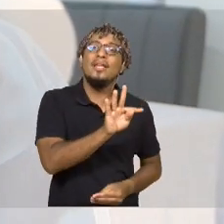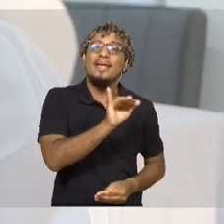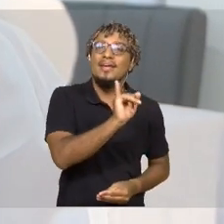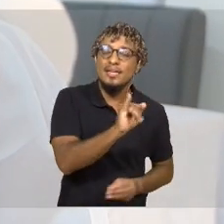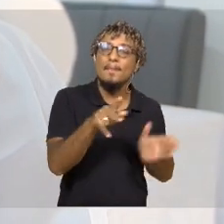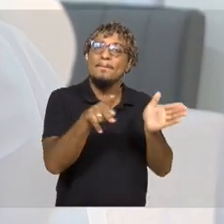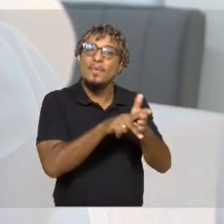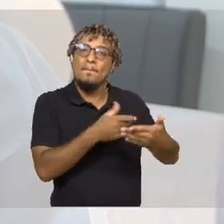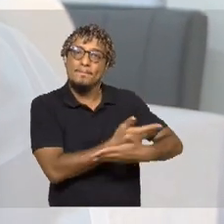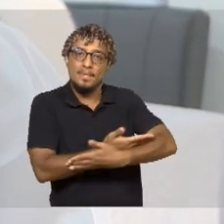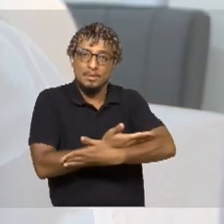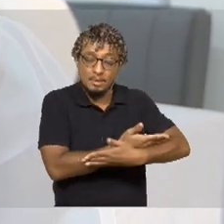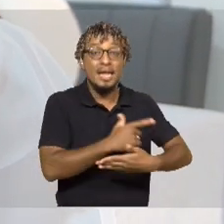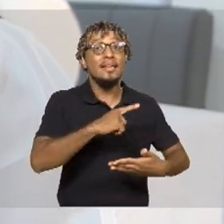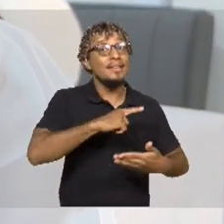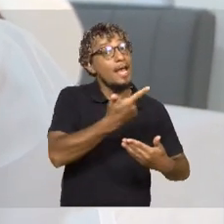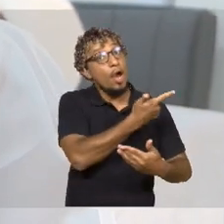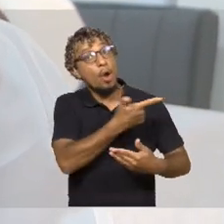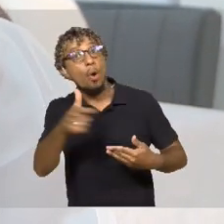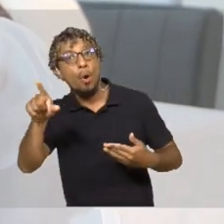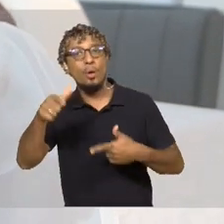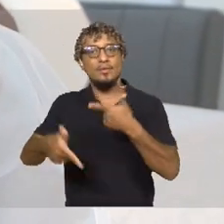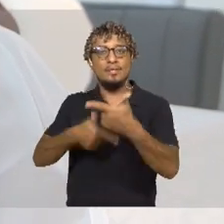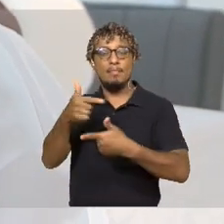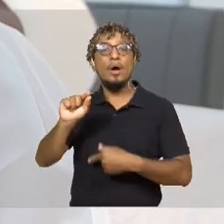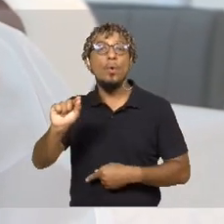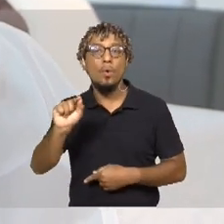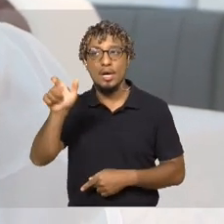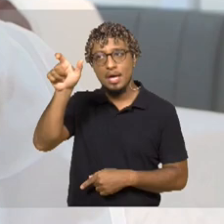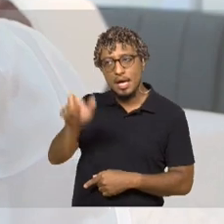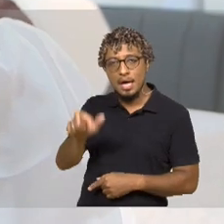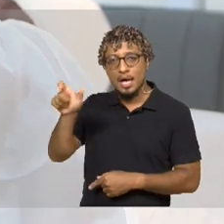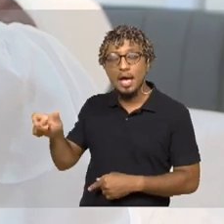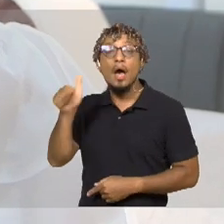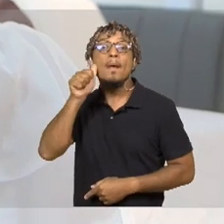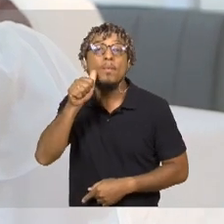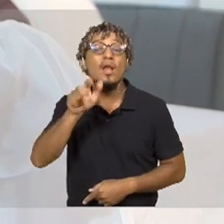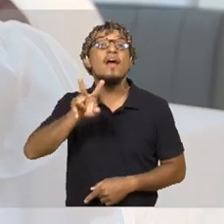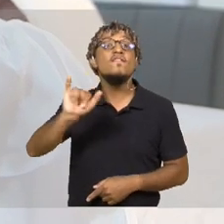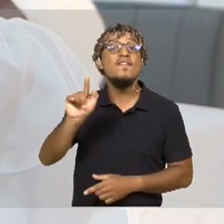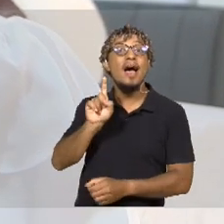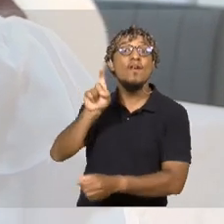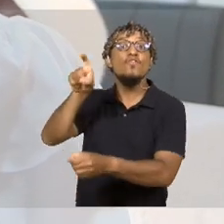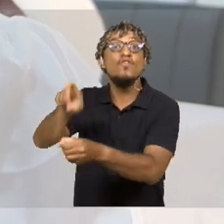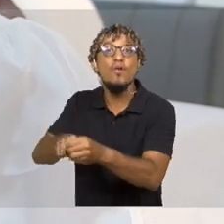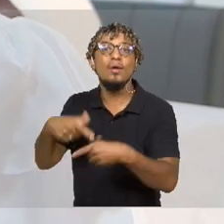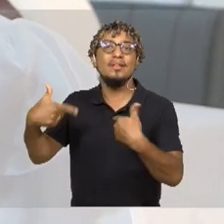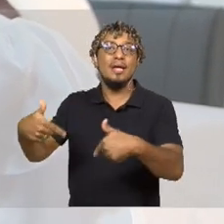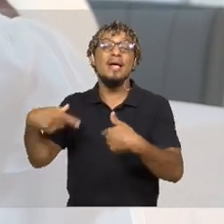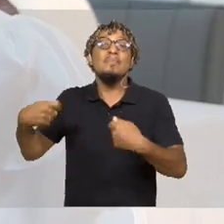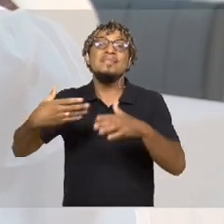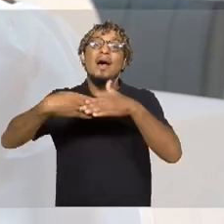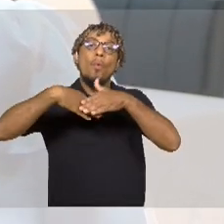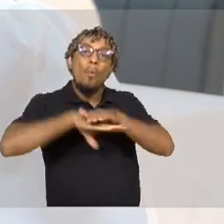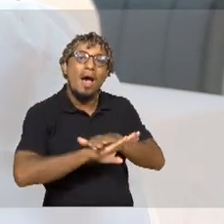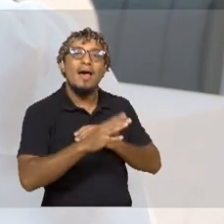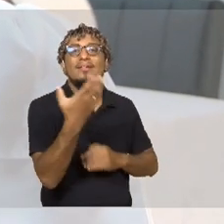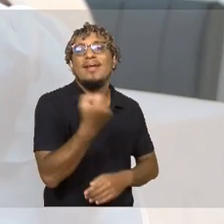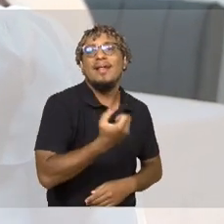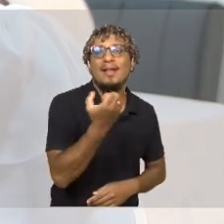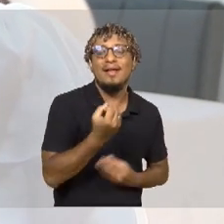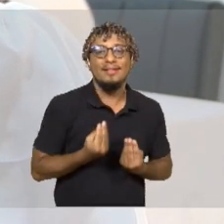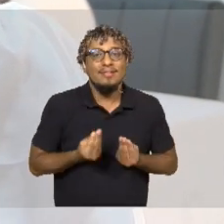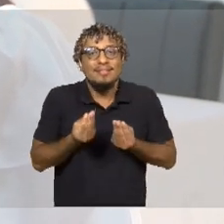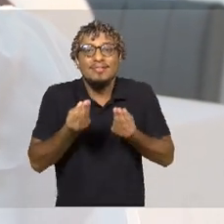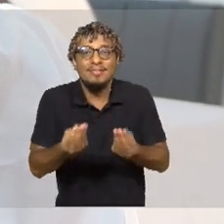serviço que é desconhecido, que são aquelas mulheres que vão retornar ao trabalho, que precisam guardar esse leite para